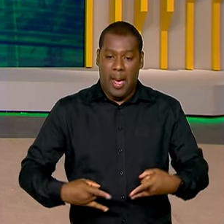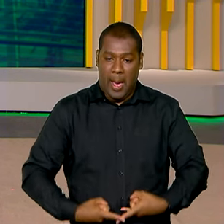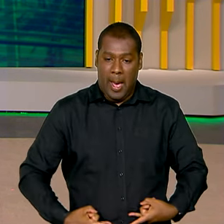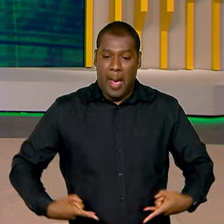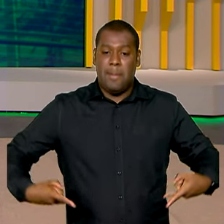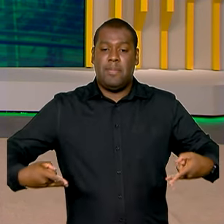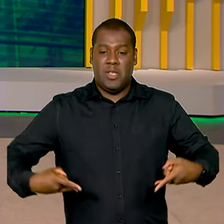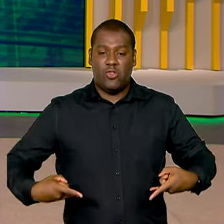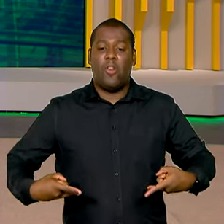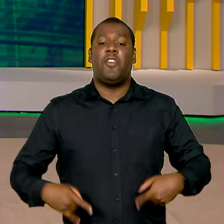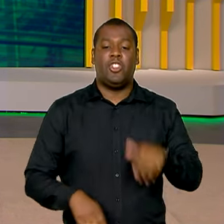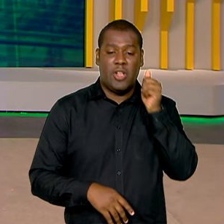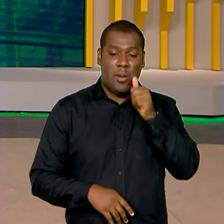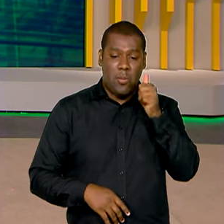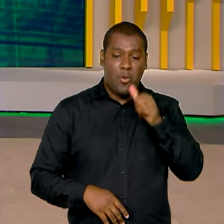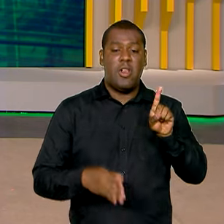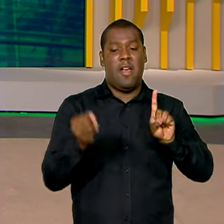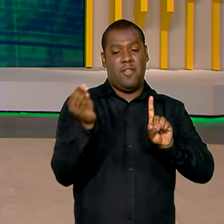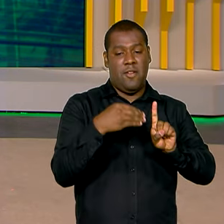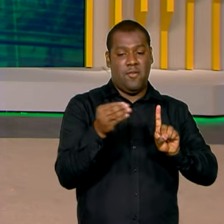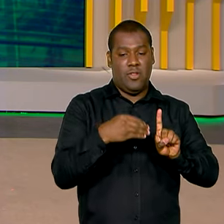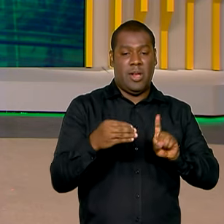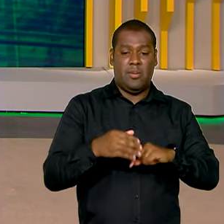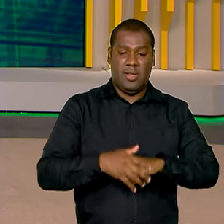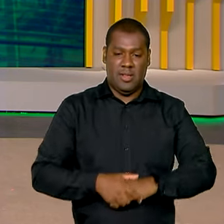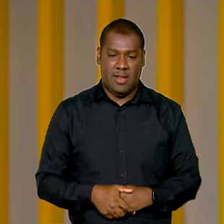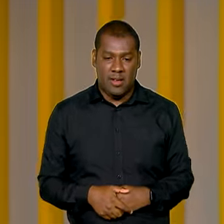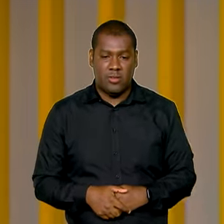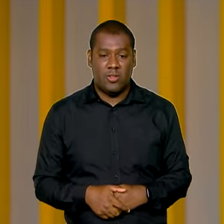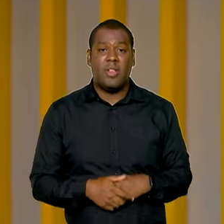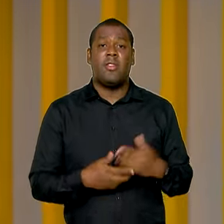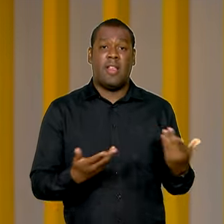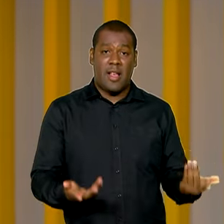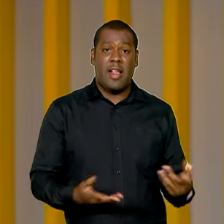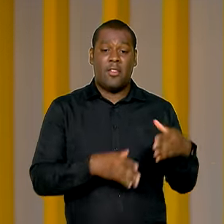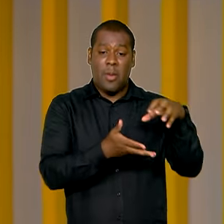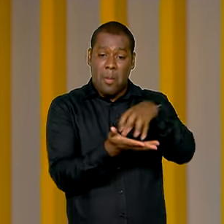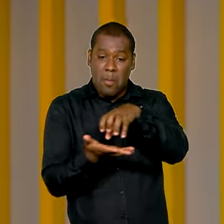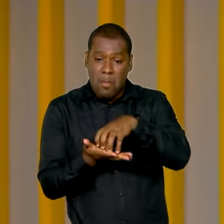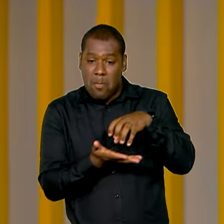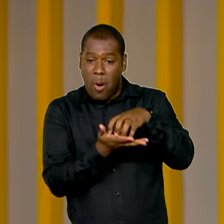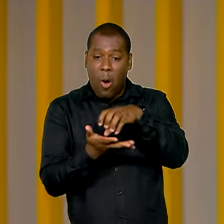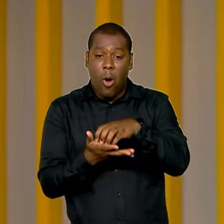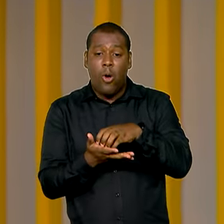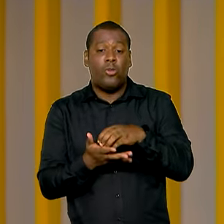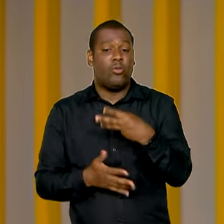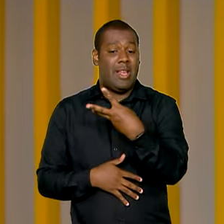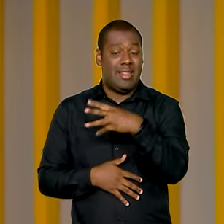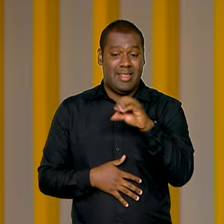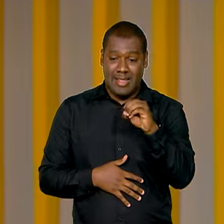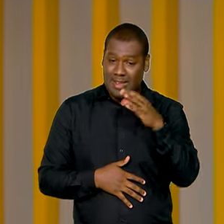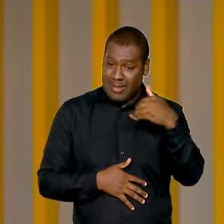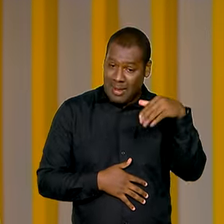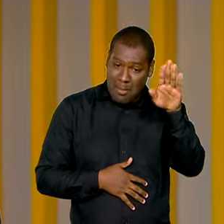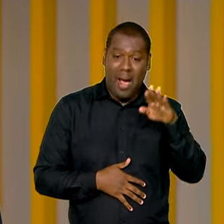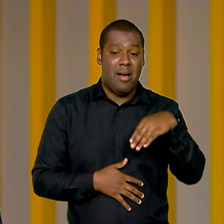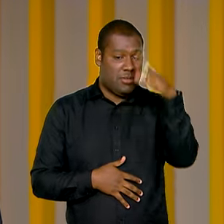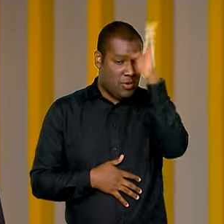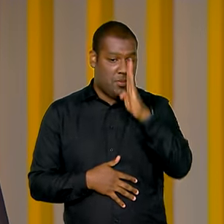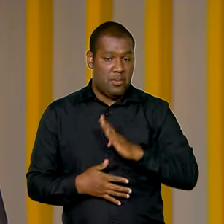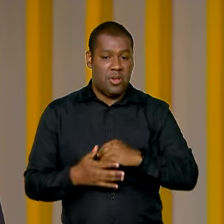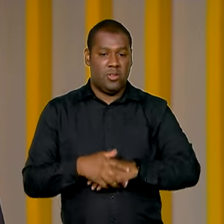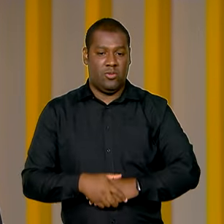mais de 31 mil unidades credenciadas no país. Para ter autorização de retirada do absorvente nas